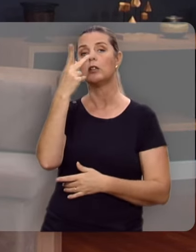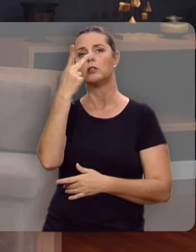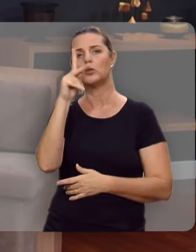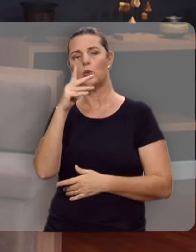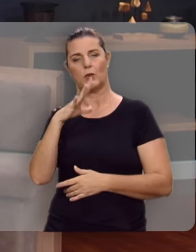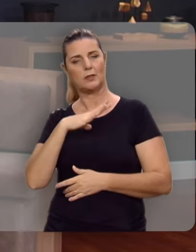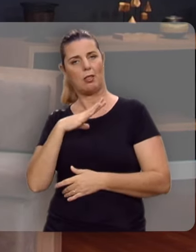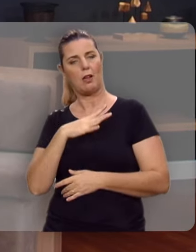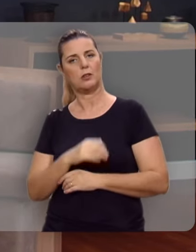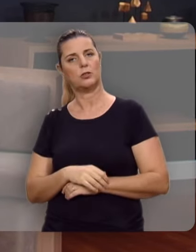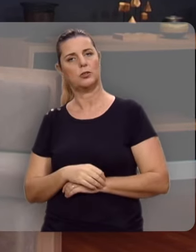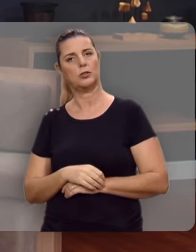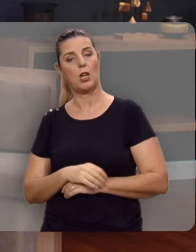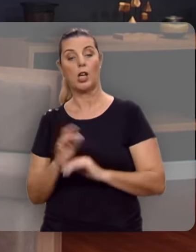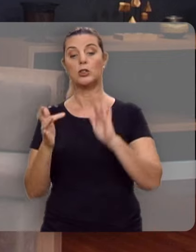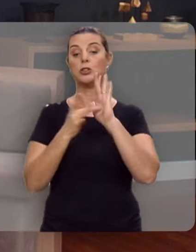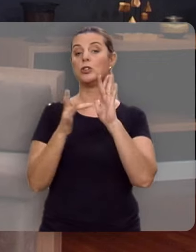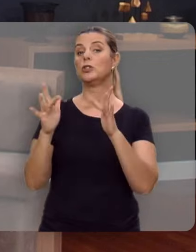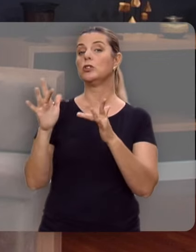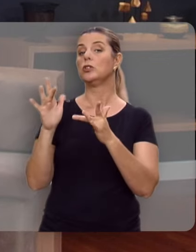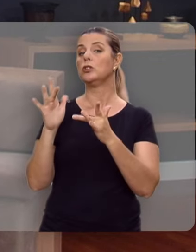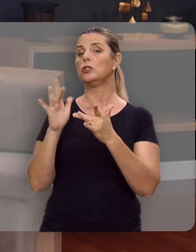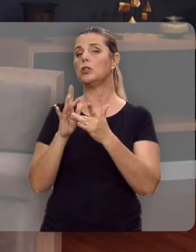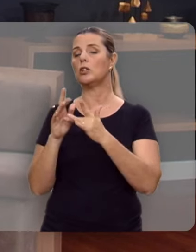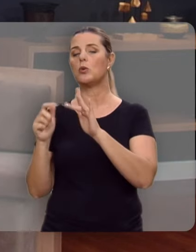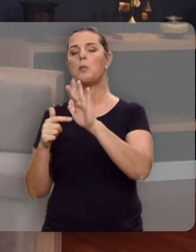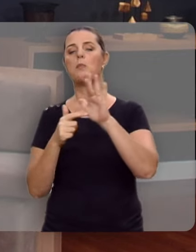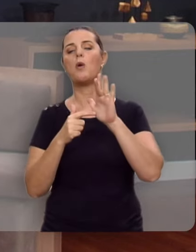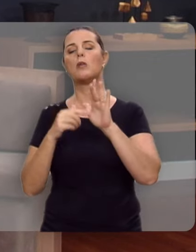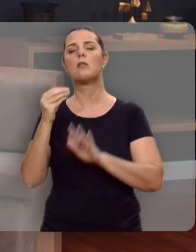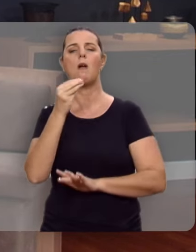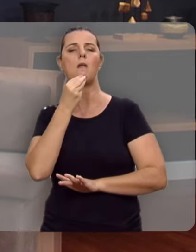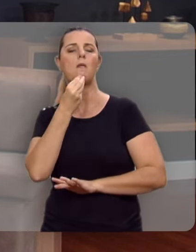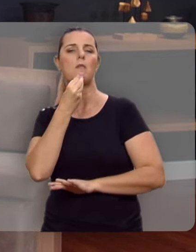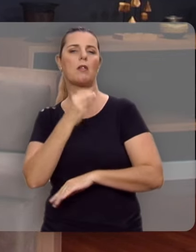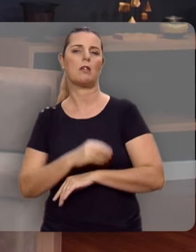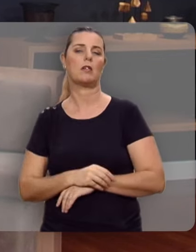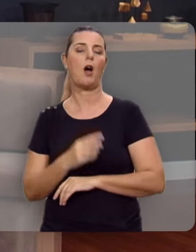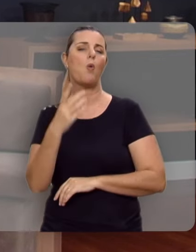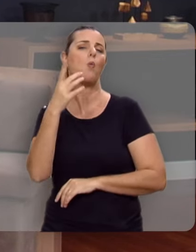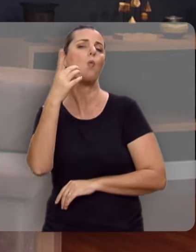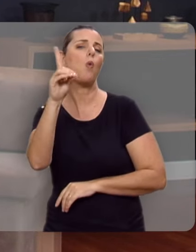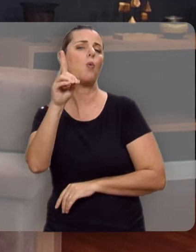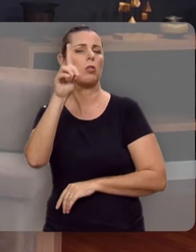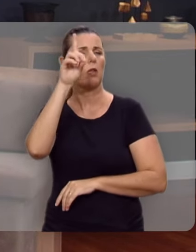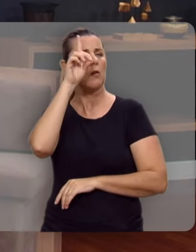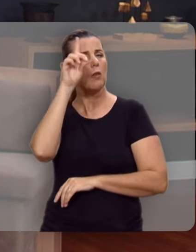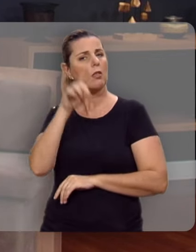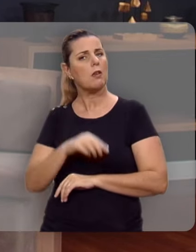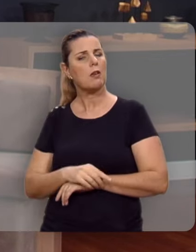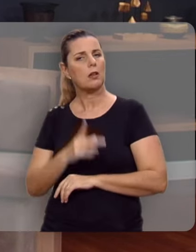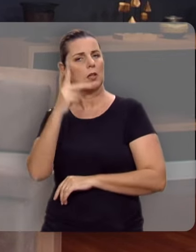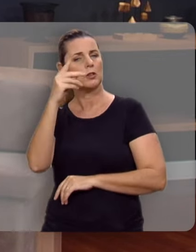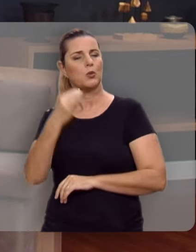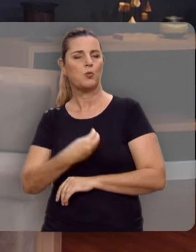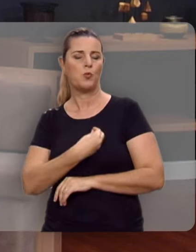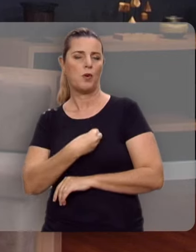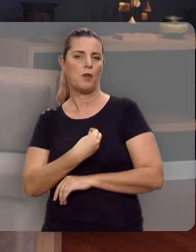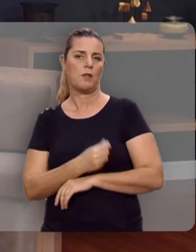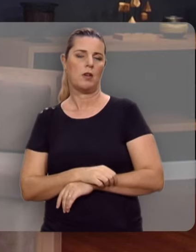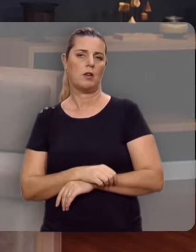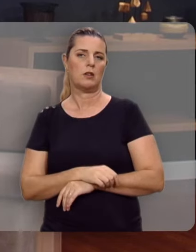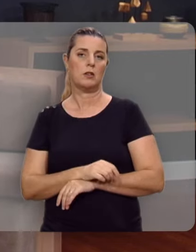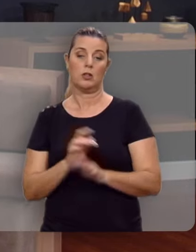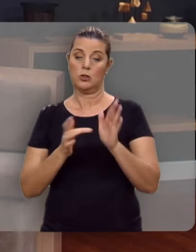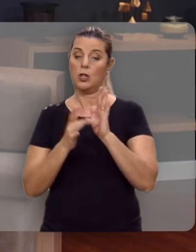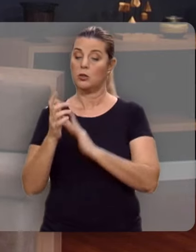Jericó. E Jesus está lhe dando uma oportunidade, quem sabe a última oportunidade da sua vida. Cristo